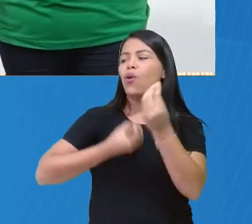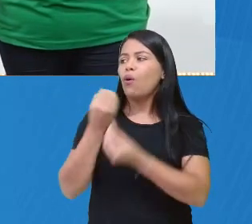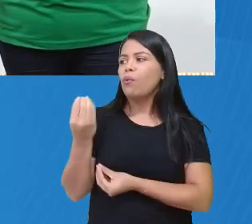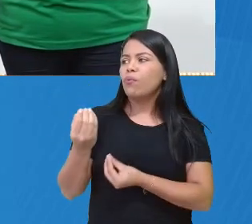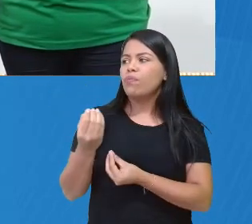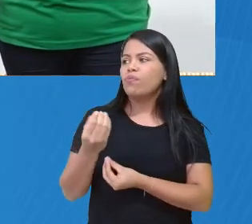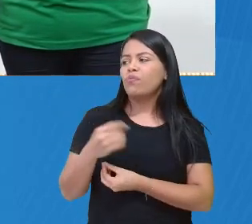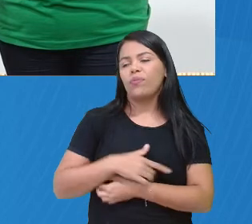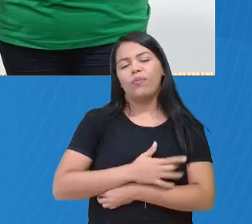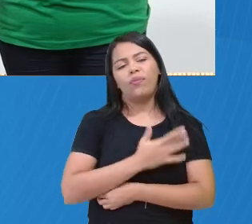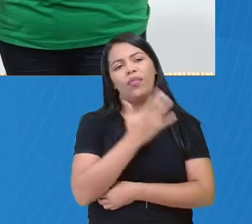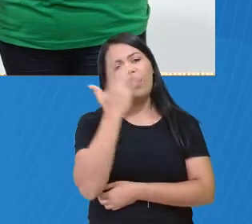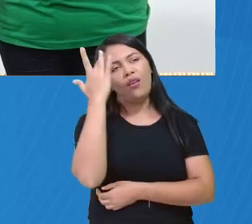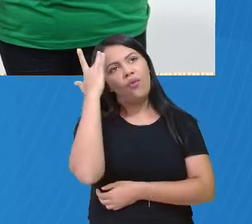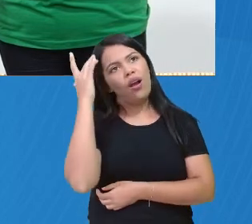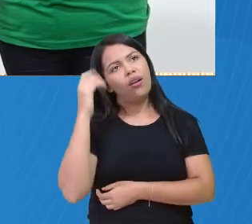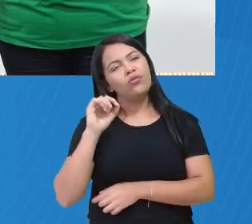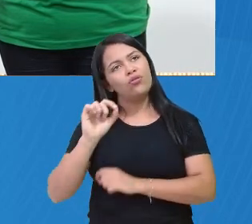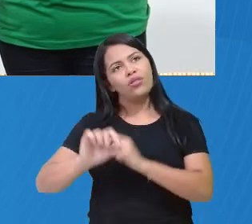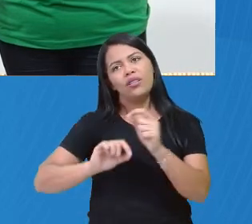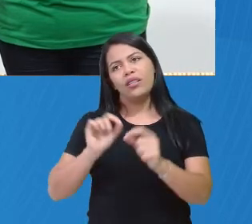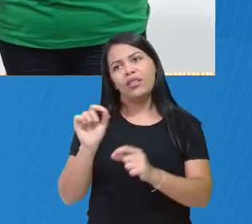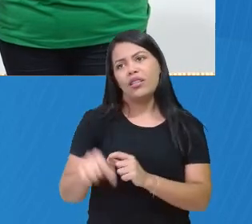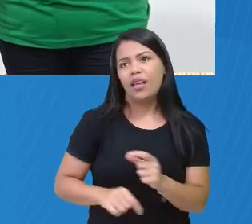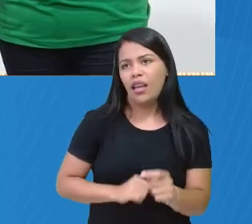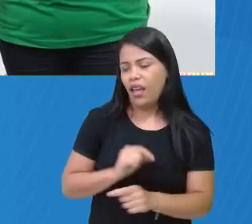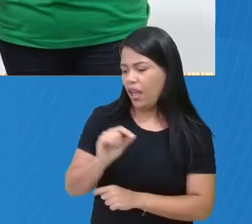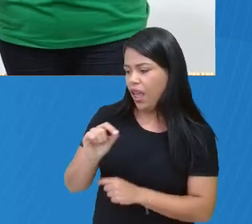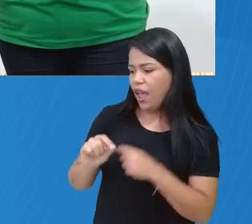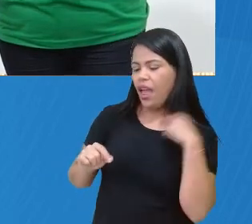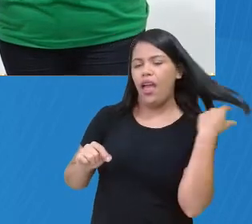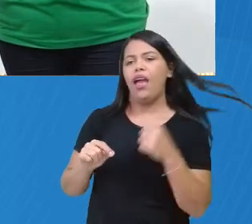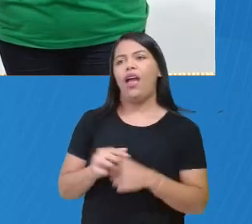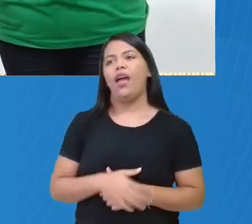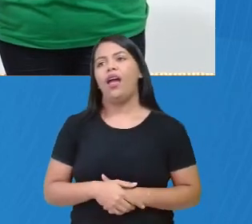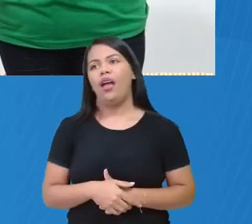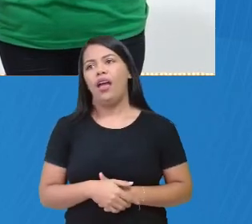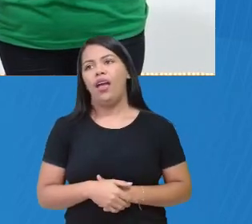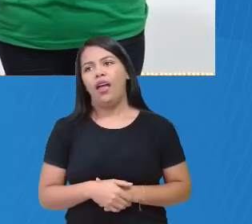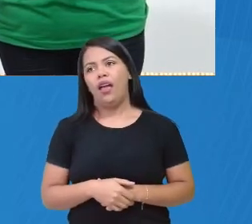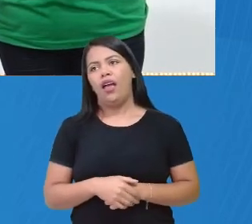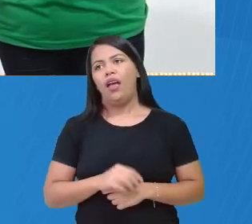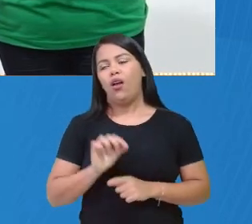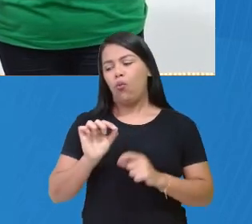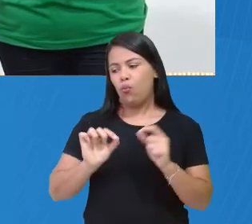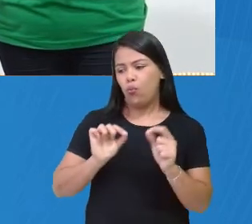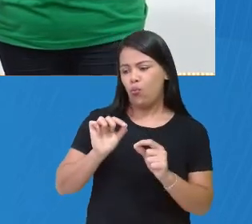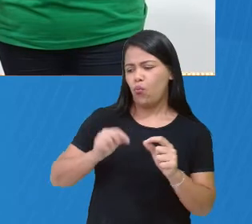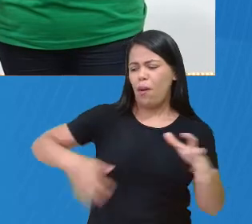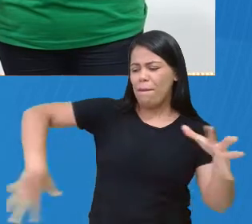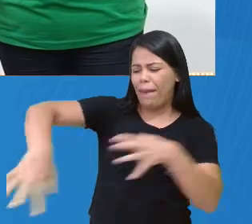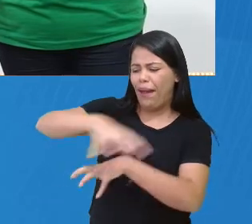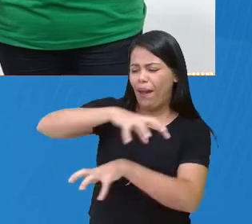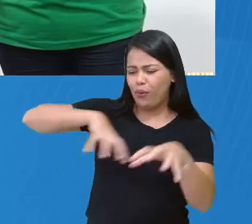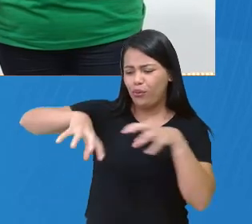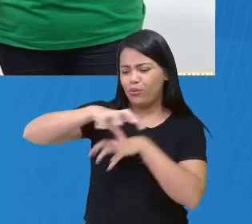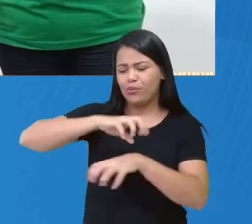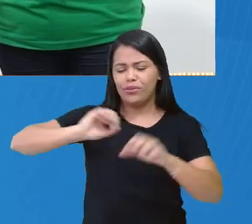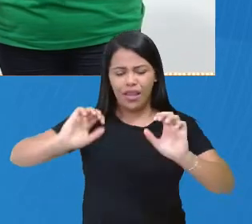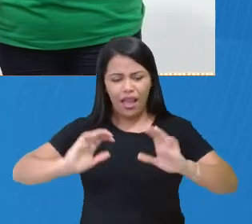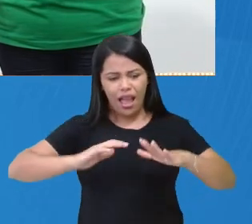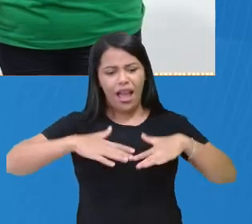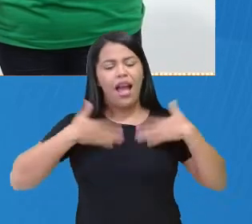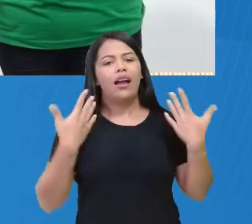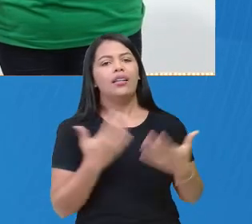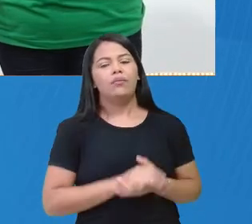uma bagunça, hein? Uma bagunça bem animada. É uma bagunça animada, mas acontece uma coisa lá, professora,